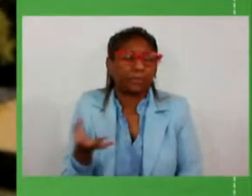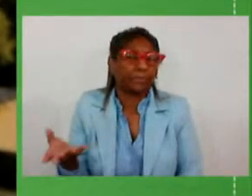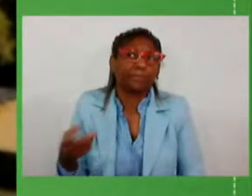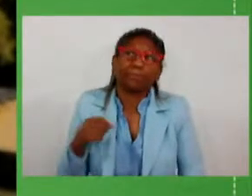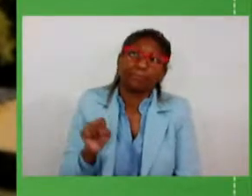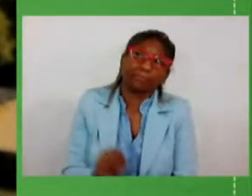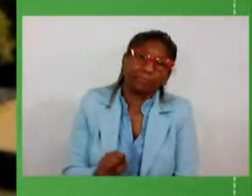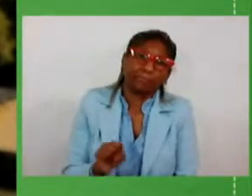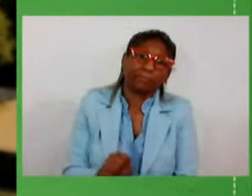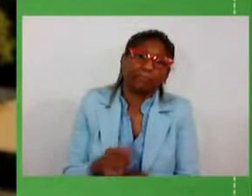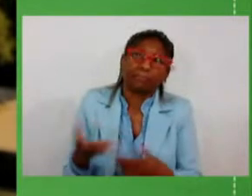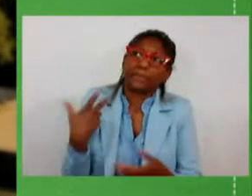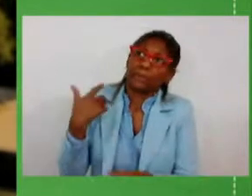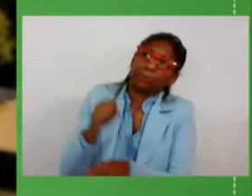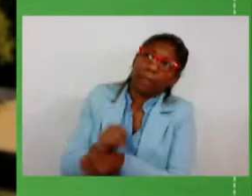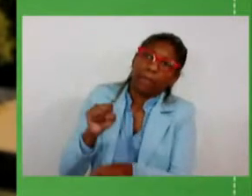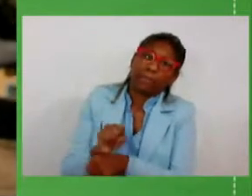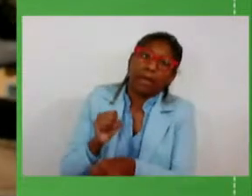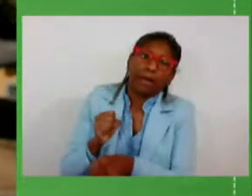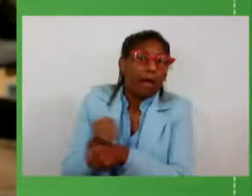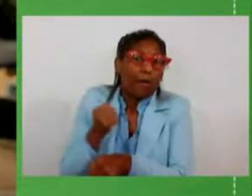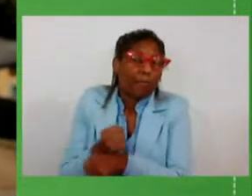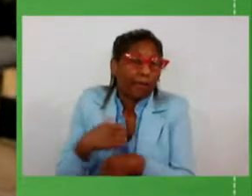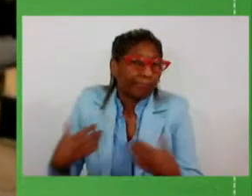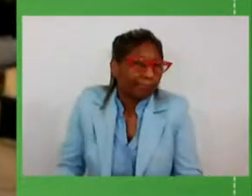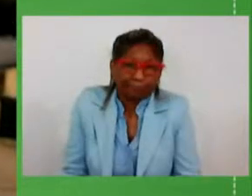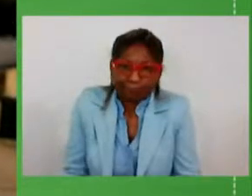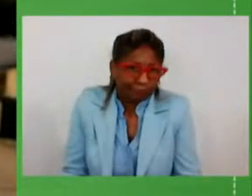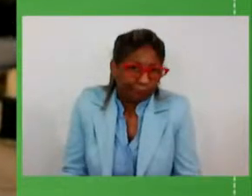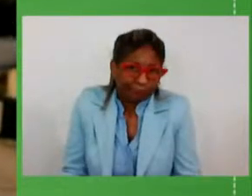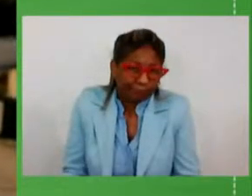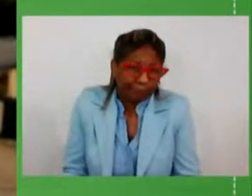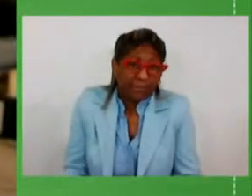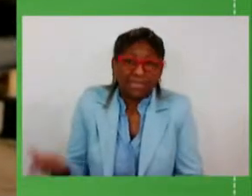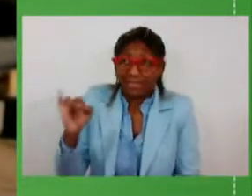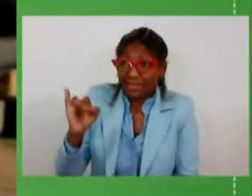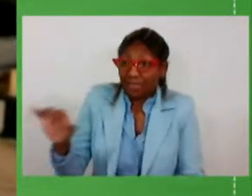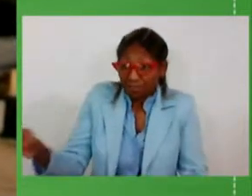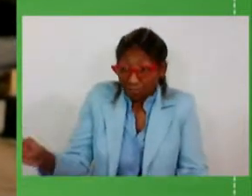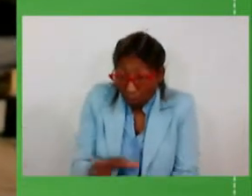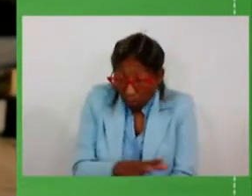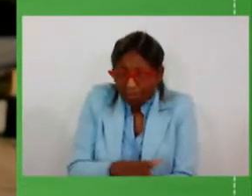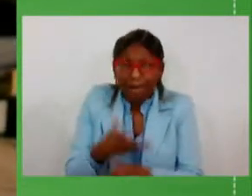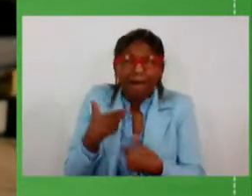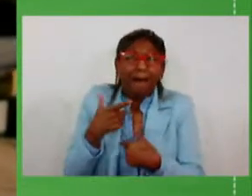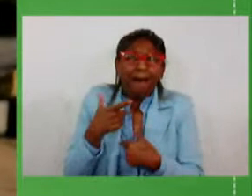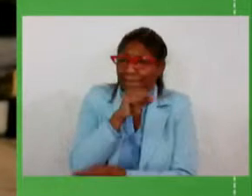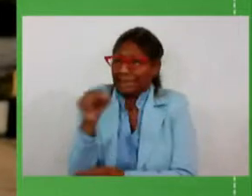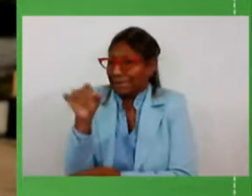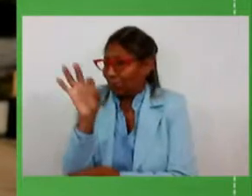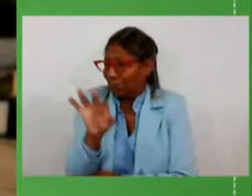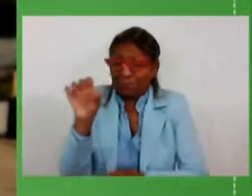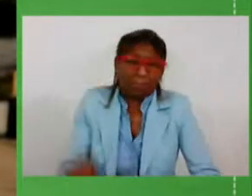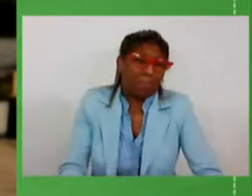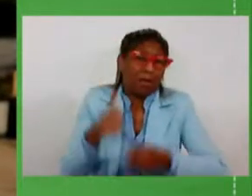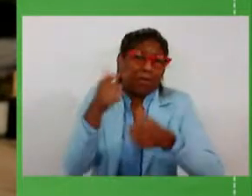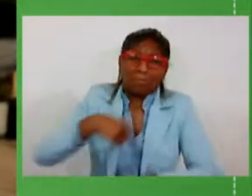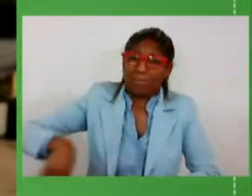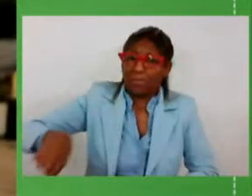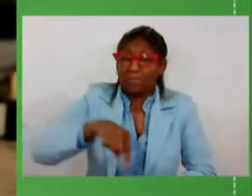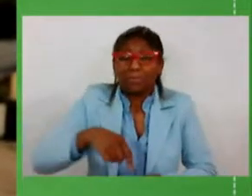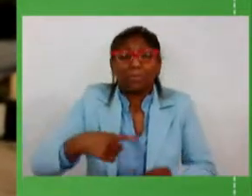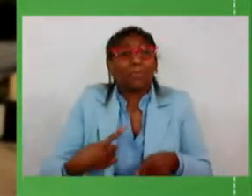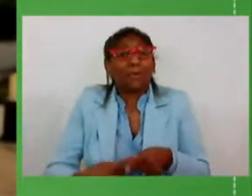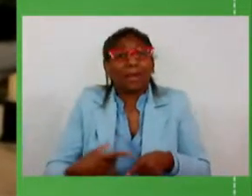esperando que saia eu acho que se saísse o asfalto aqui ia ser 100% melhor para nós tanto